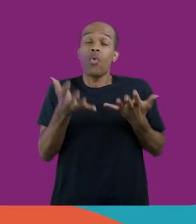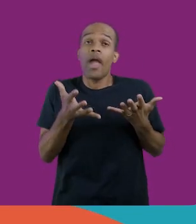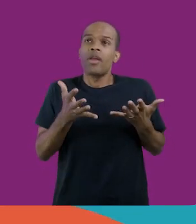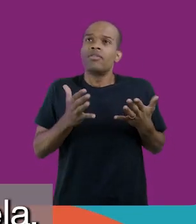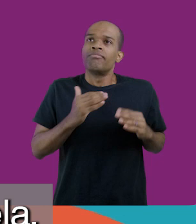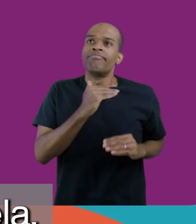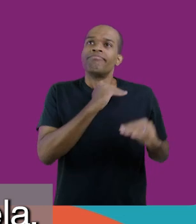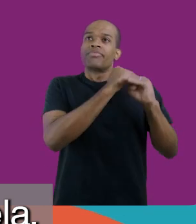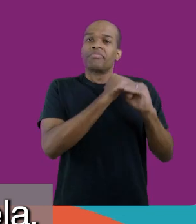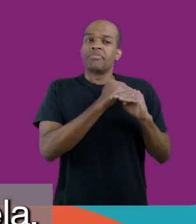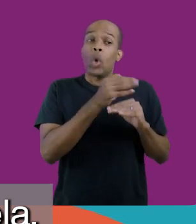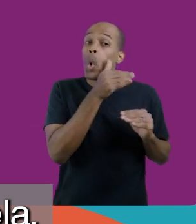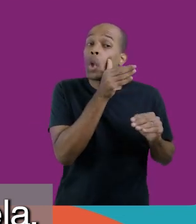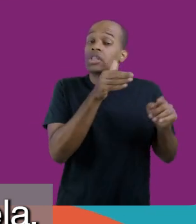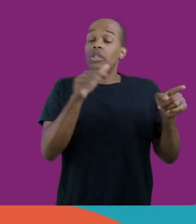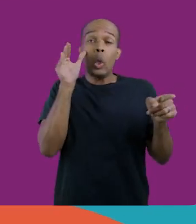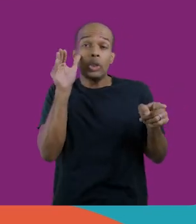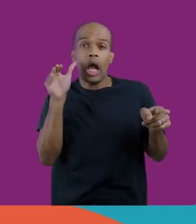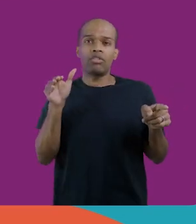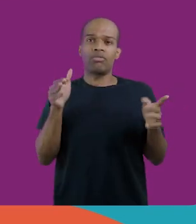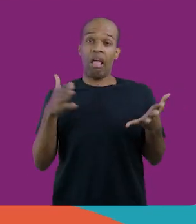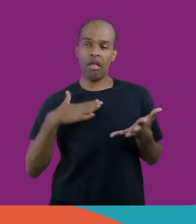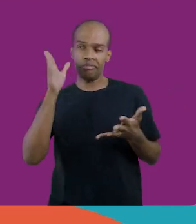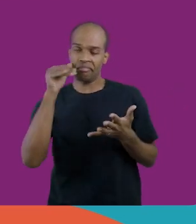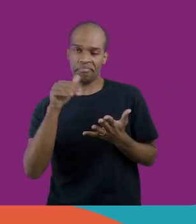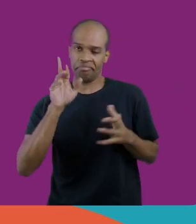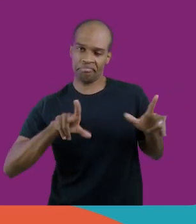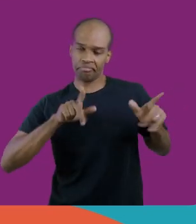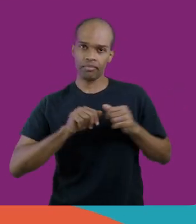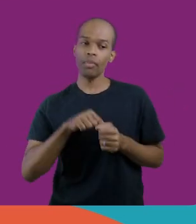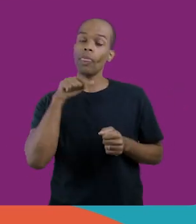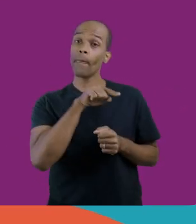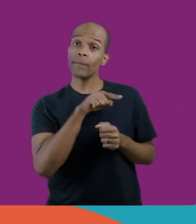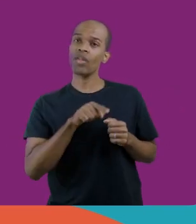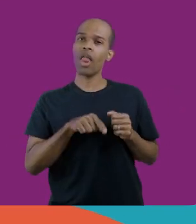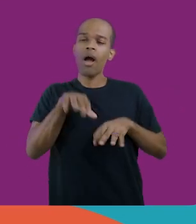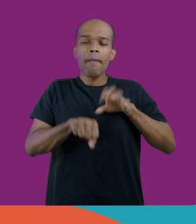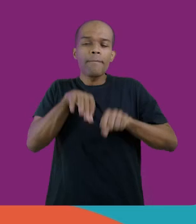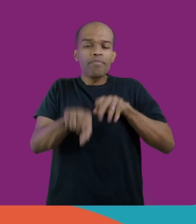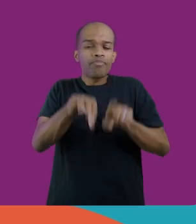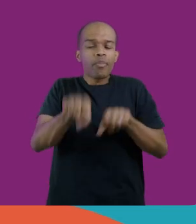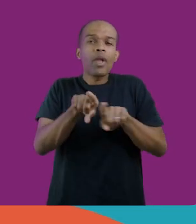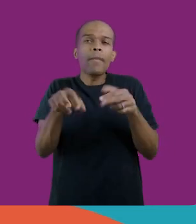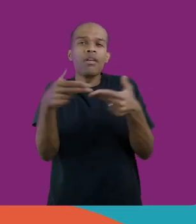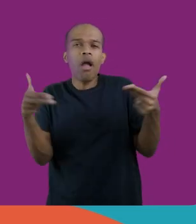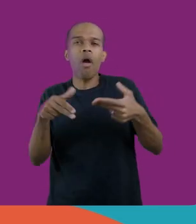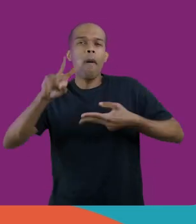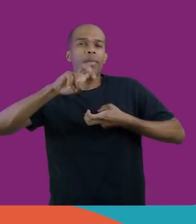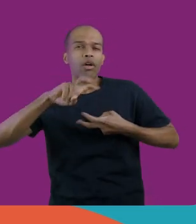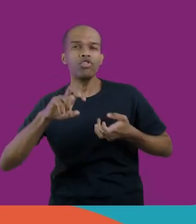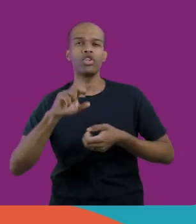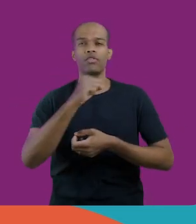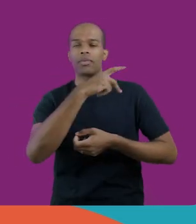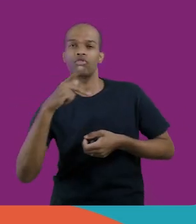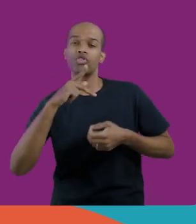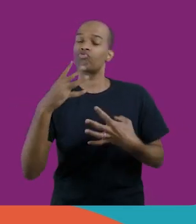de curiosidade, que eu ainda não sou tão curiosa quanto ela. Ela começou a pegar materiais, aplicativos,